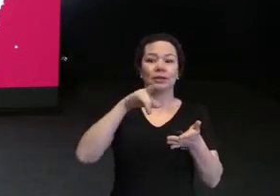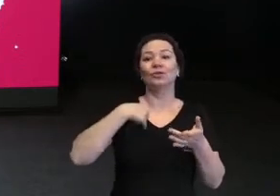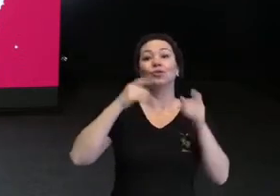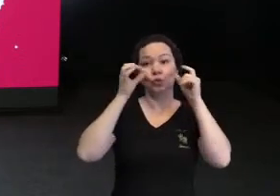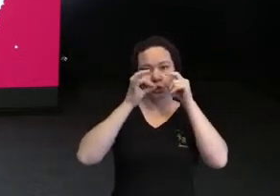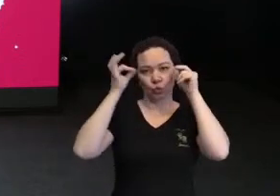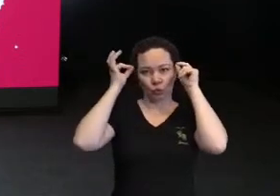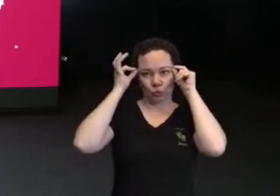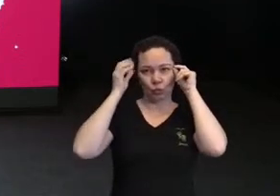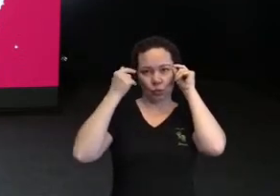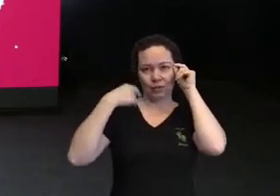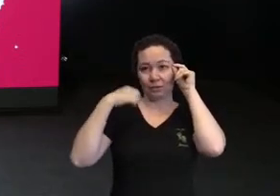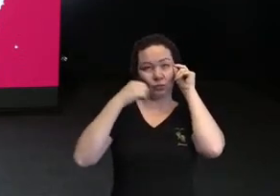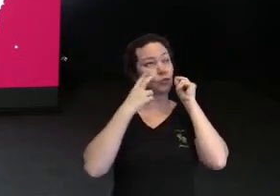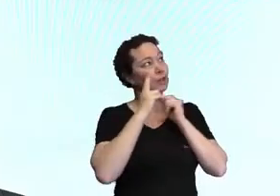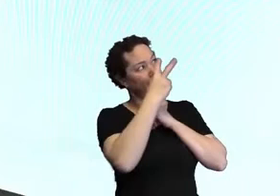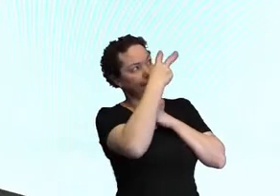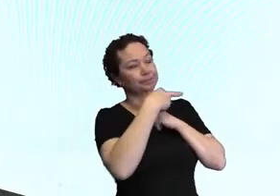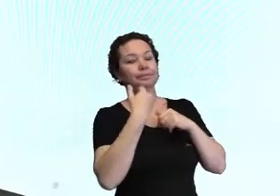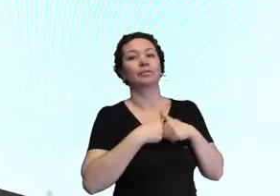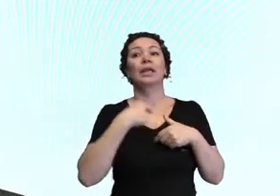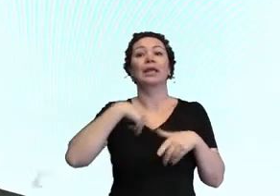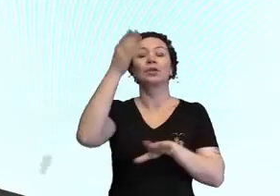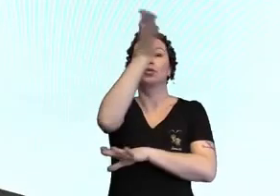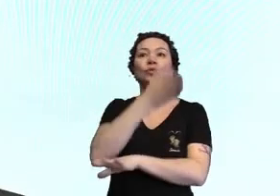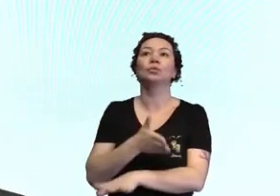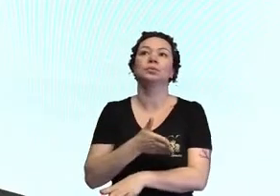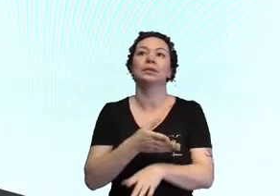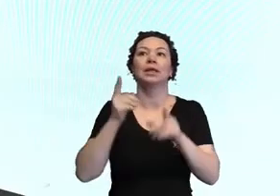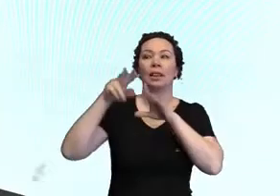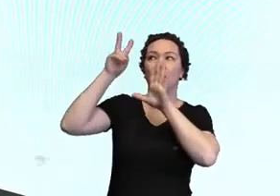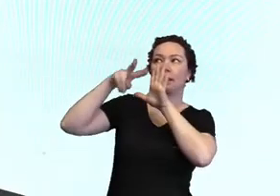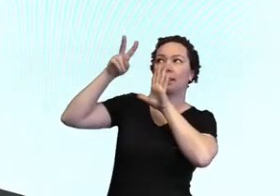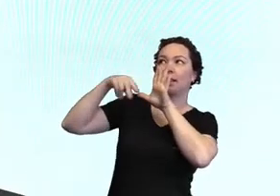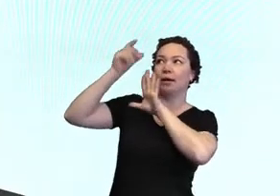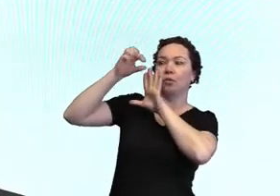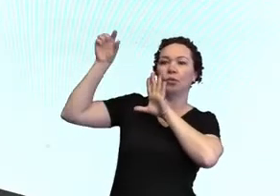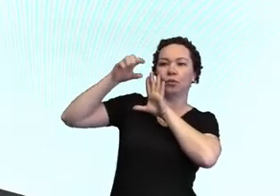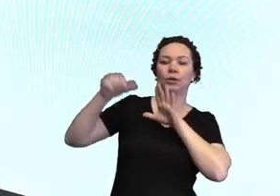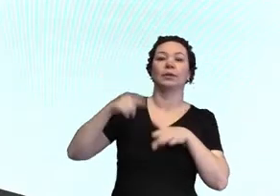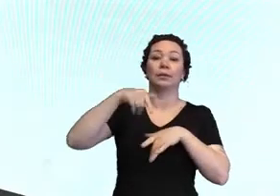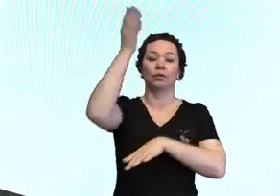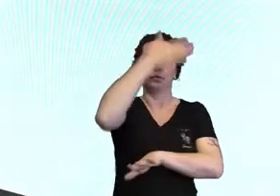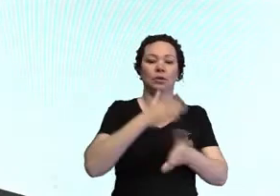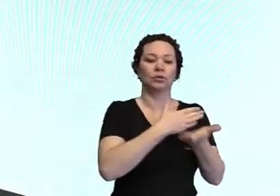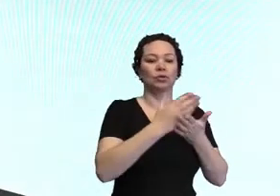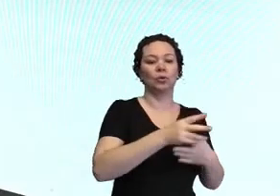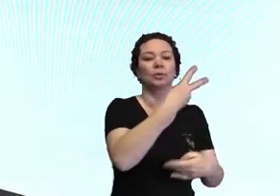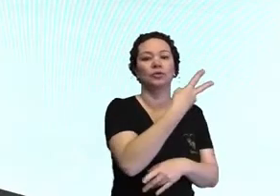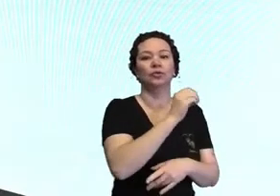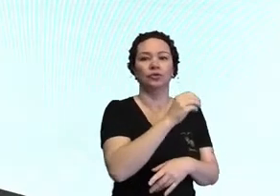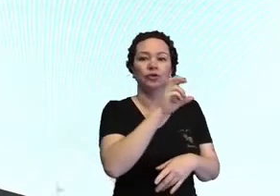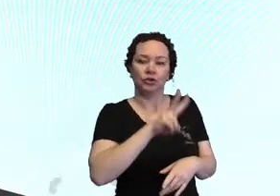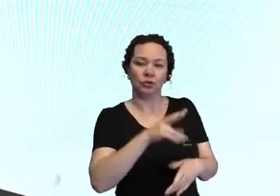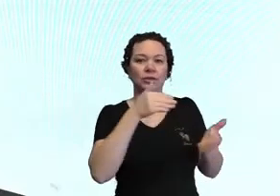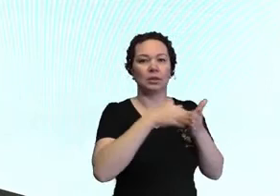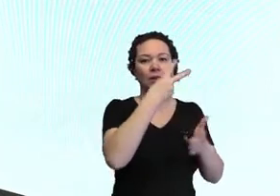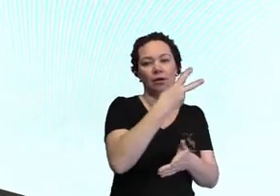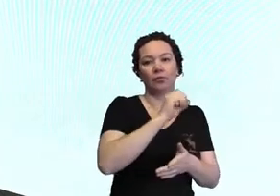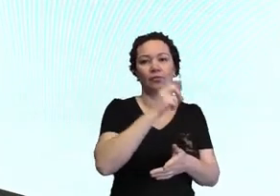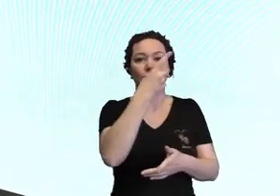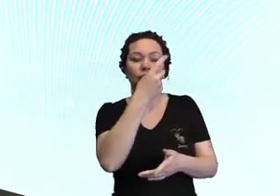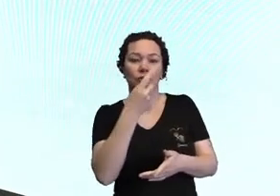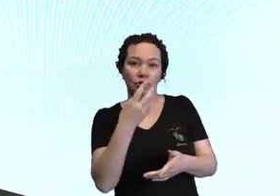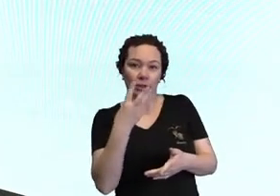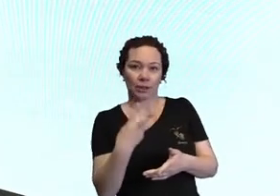eu vou ler para vocês aqui. No Brasil, das produções cinematográficas realizadas entre 2002 a 2014, apenas 2% de